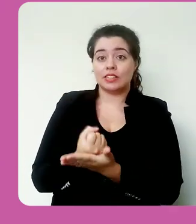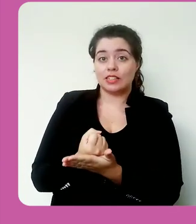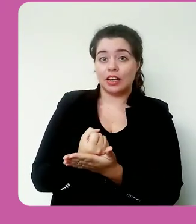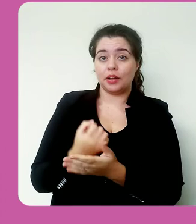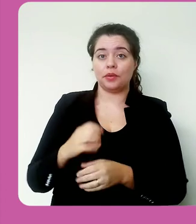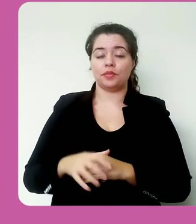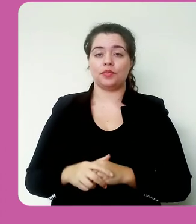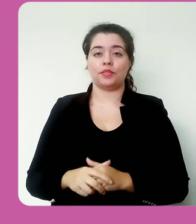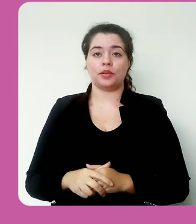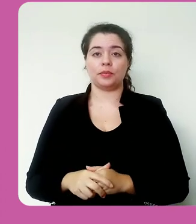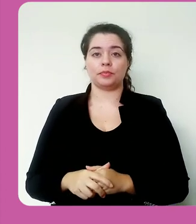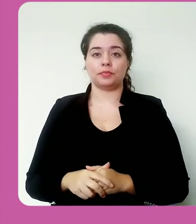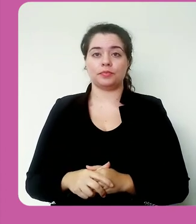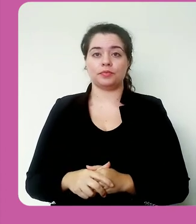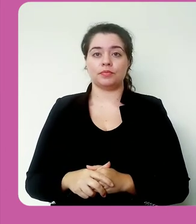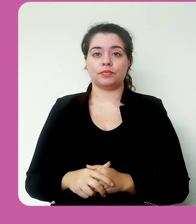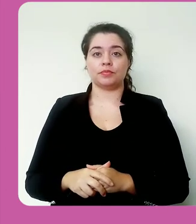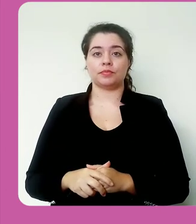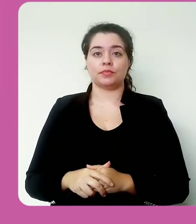salva,